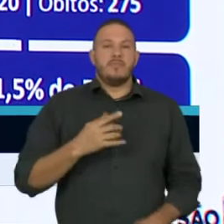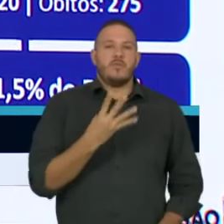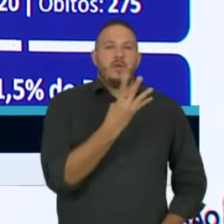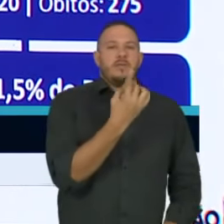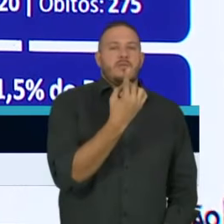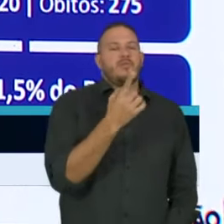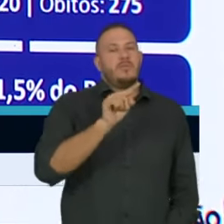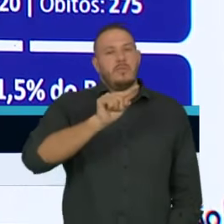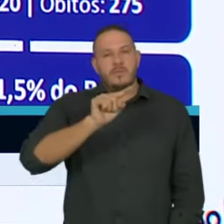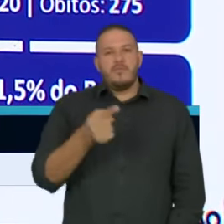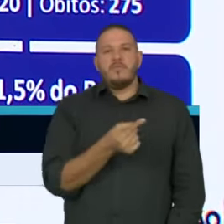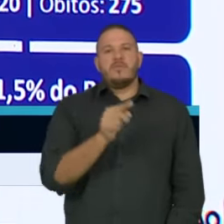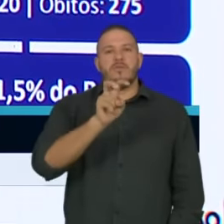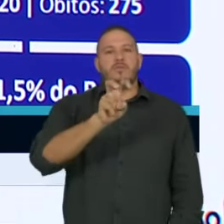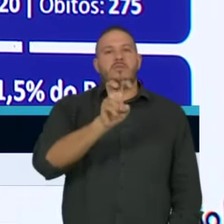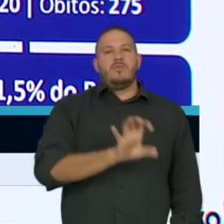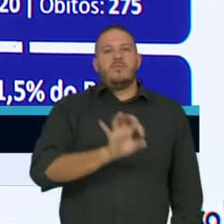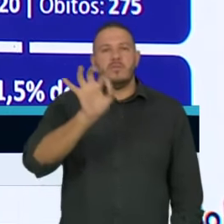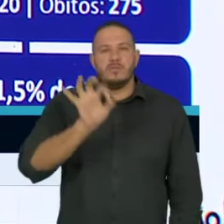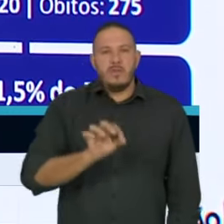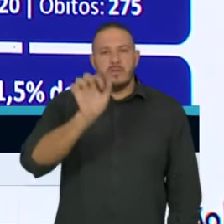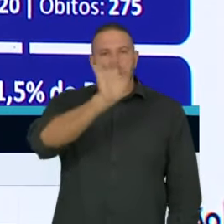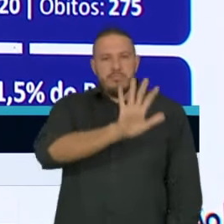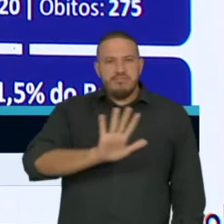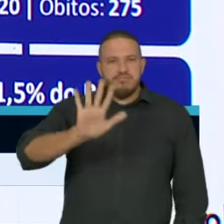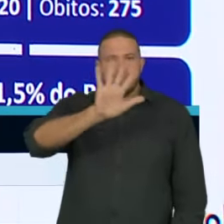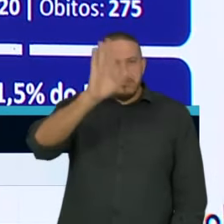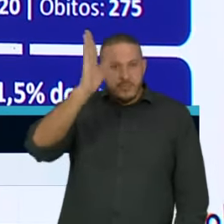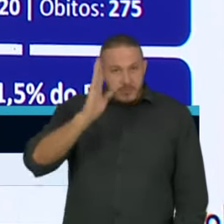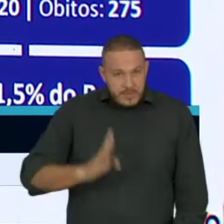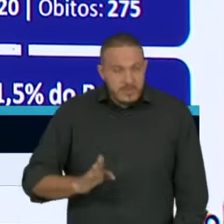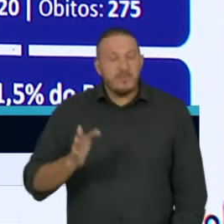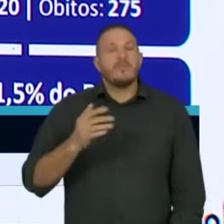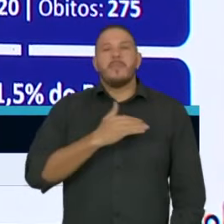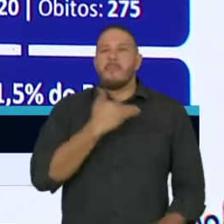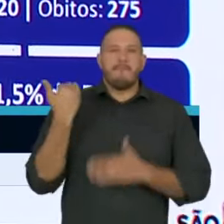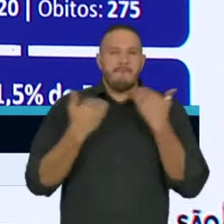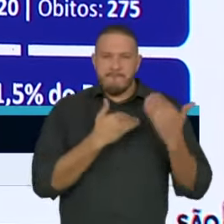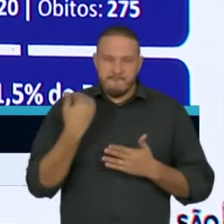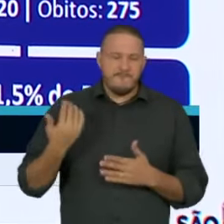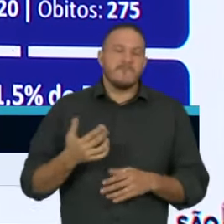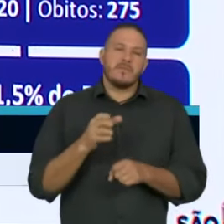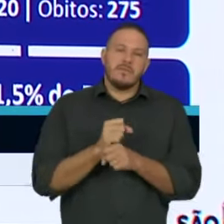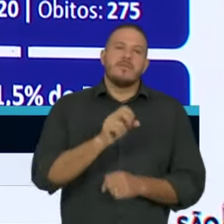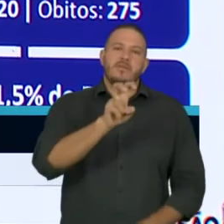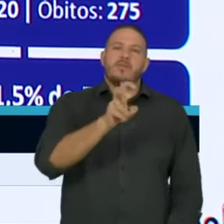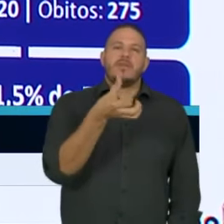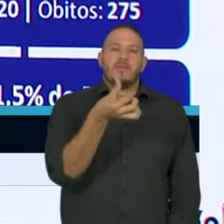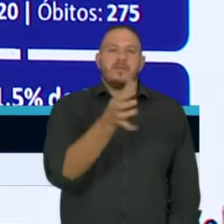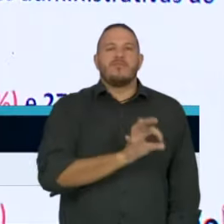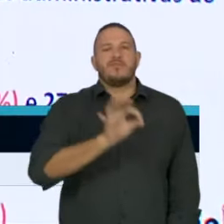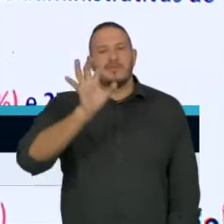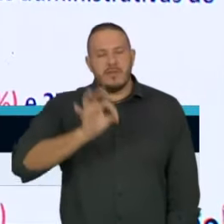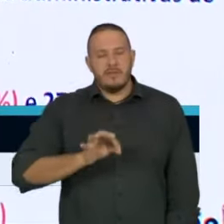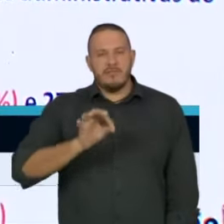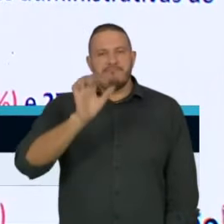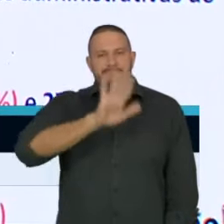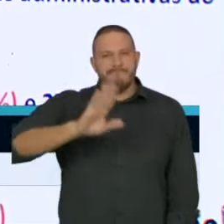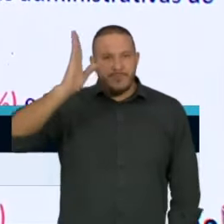,5% do Brasil e os óbitos, 56% do Brasil. Seguinte,